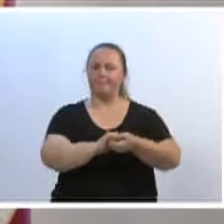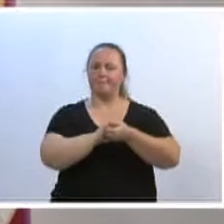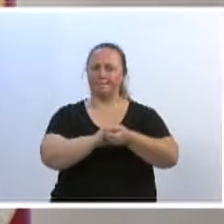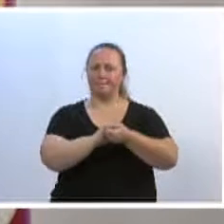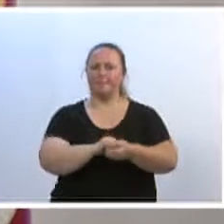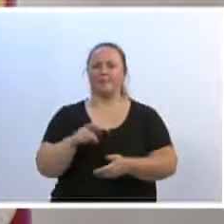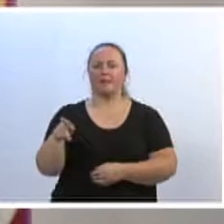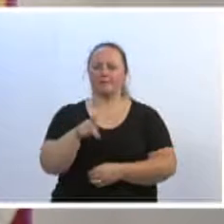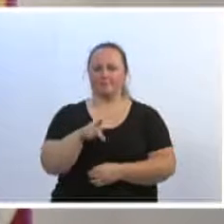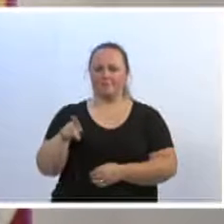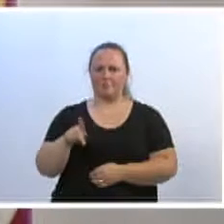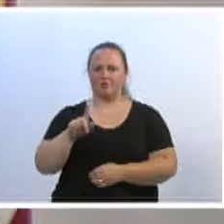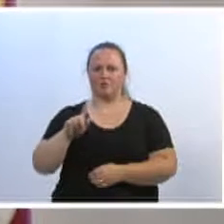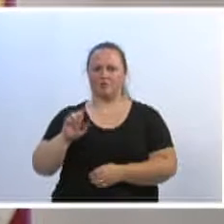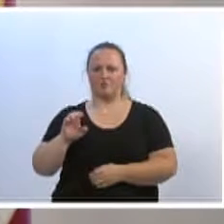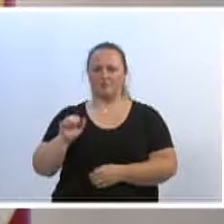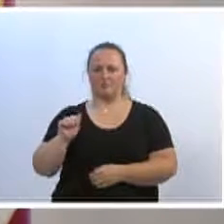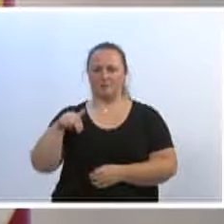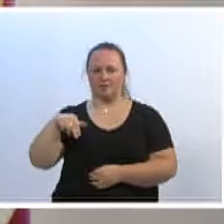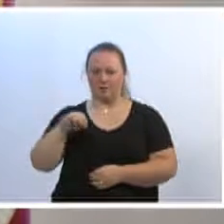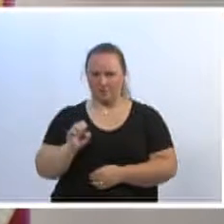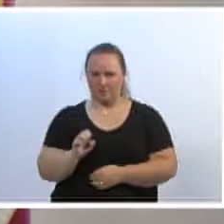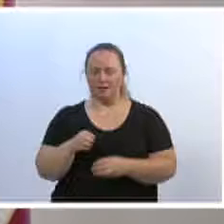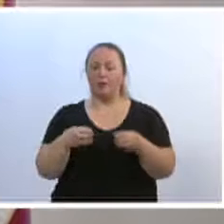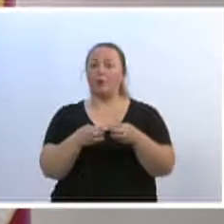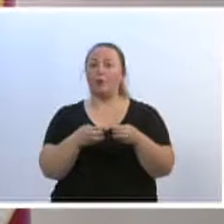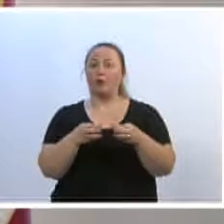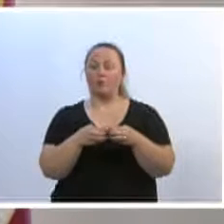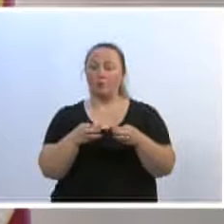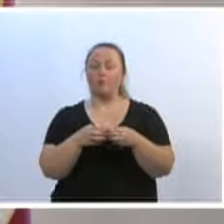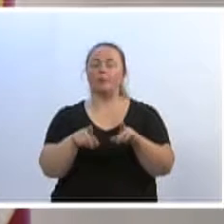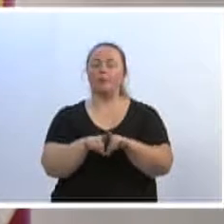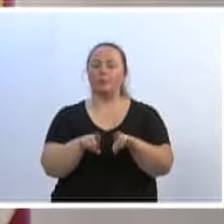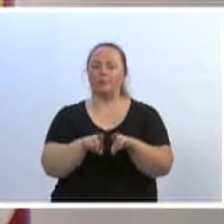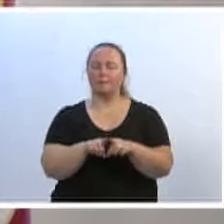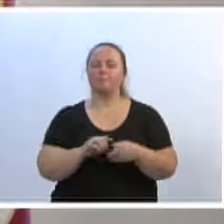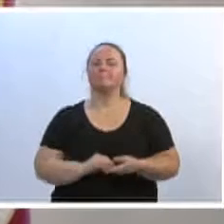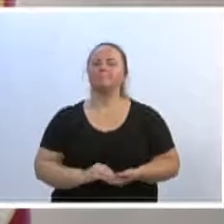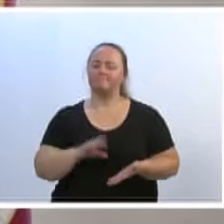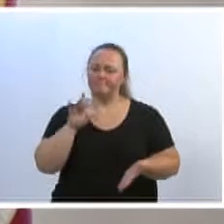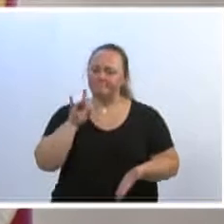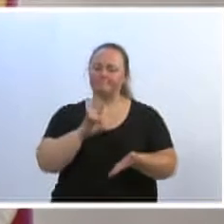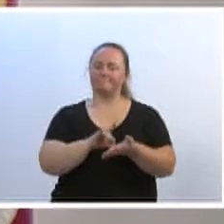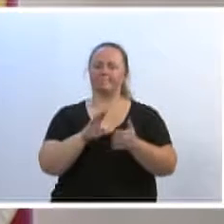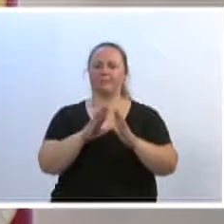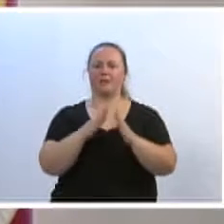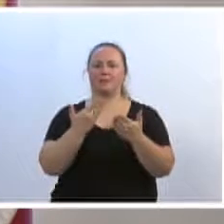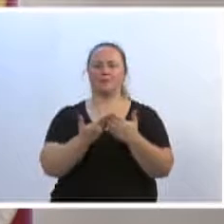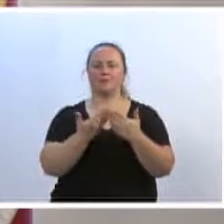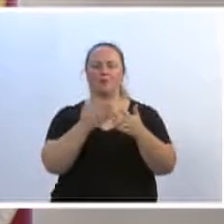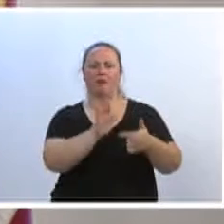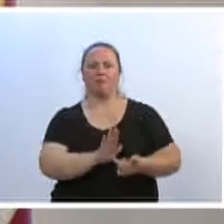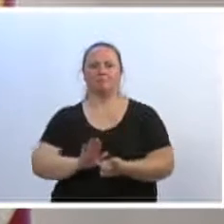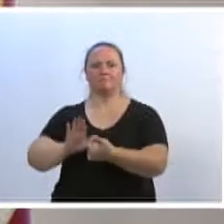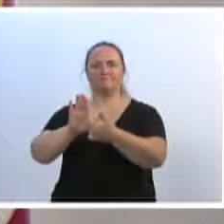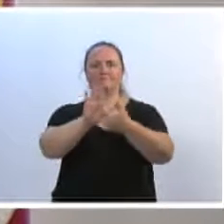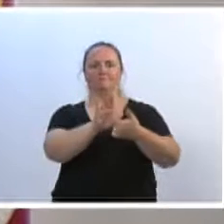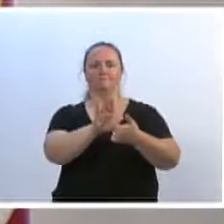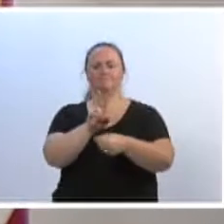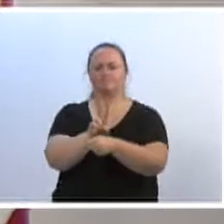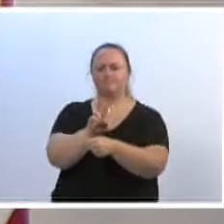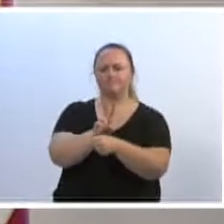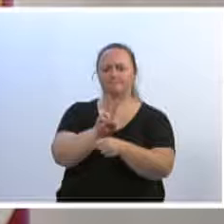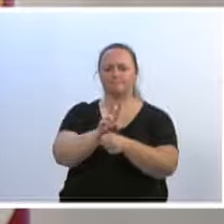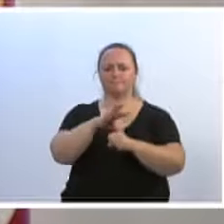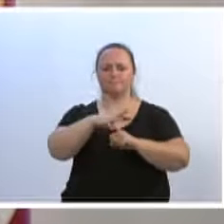Giane, toda a equipe da Escola Visconde Toné, porque é uma escola que tem se destacado em relação à proteção